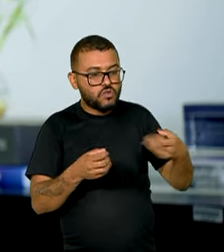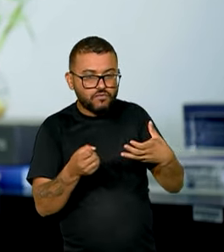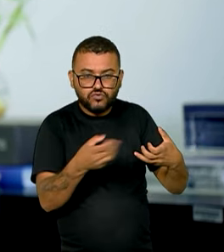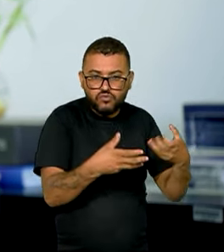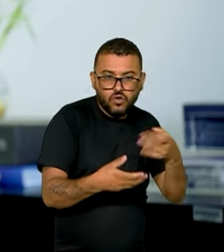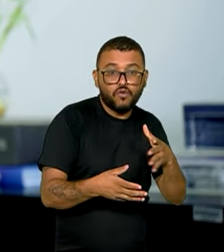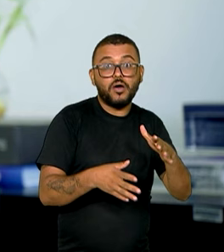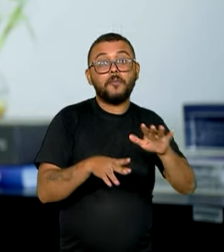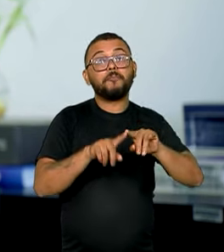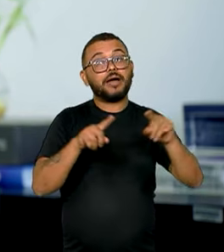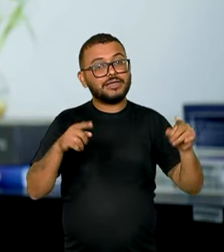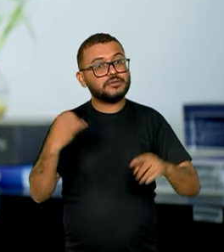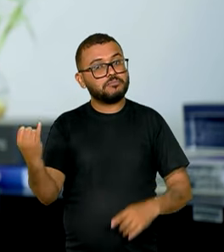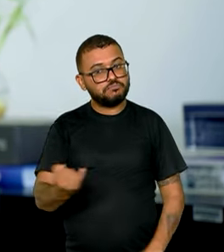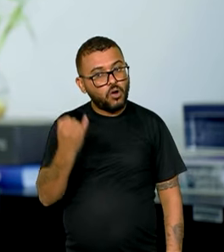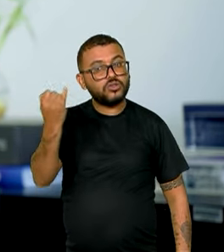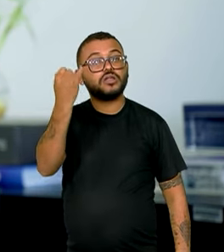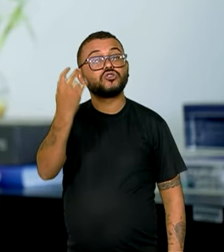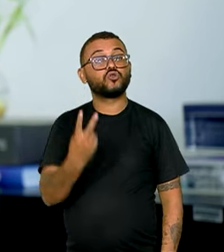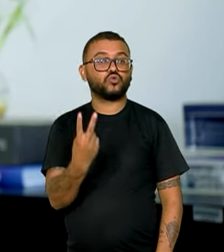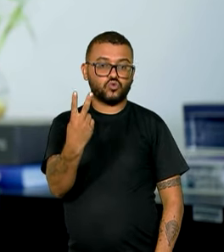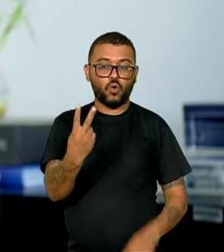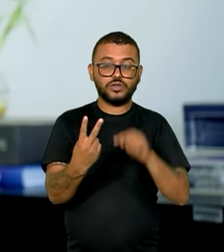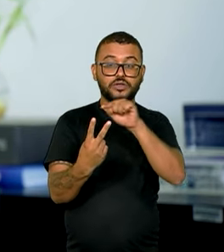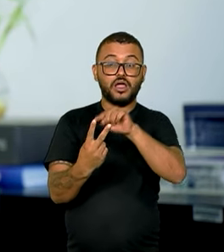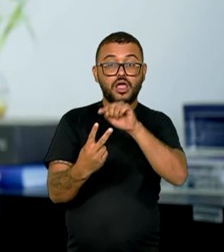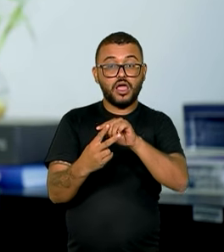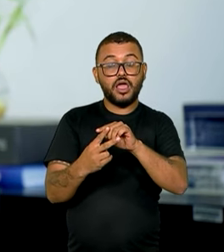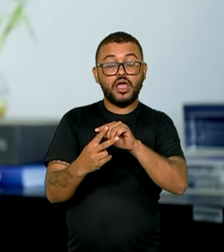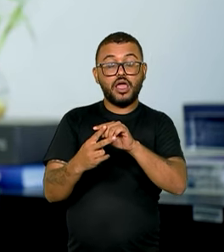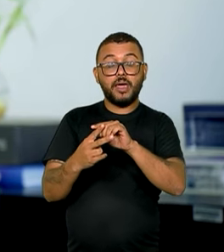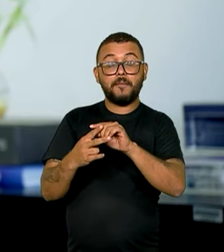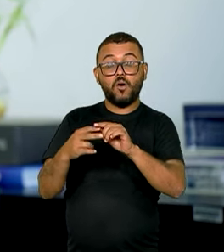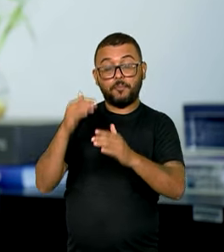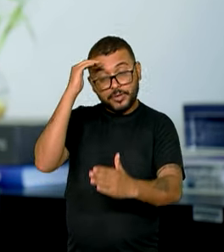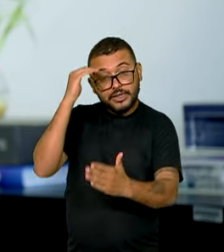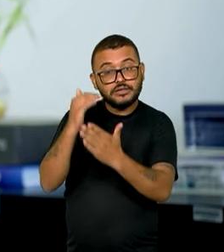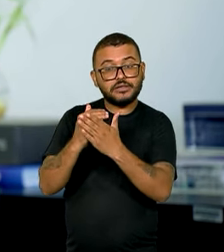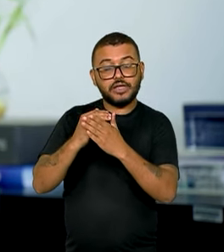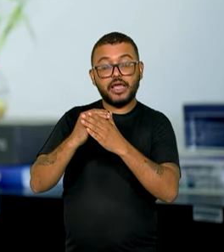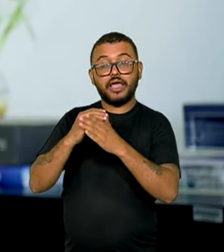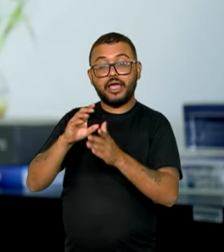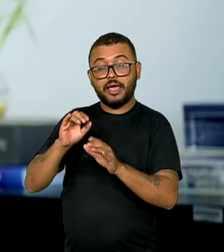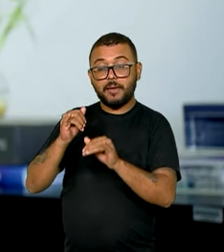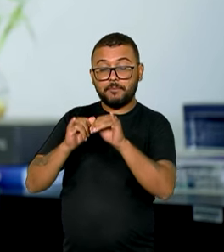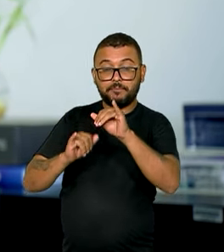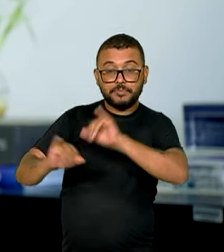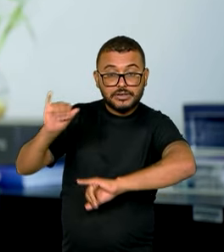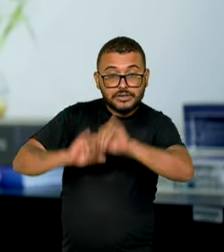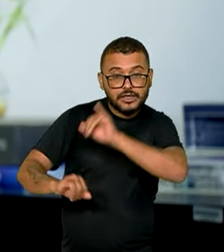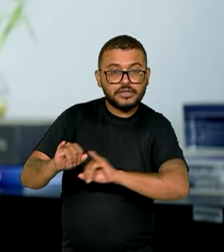mas com dois compromissos essenciais. O compromisso com a ciência e o compromisso em cuidar das pessoas.